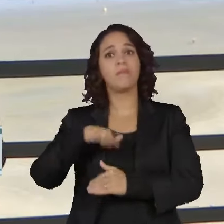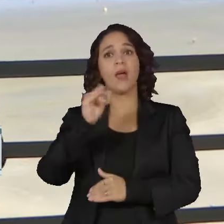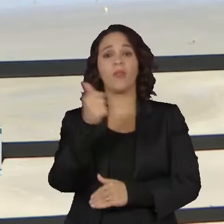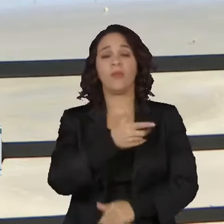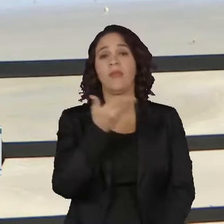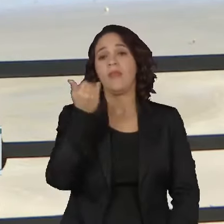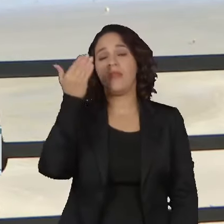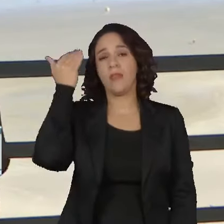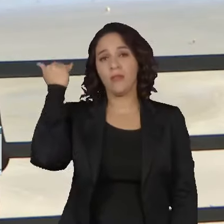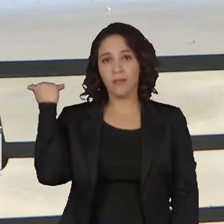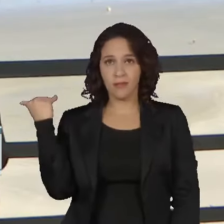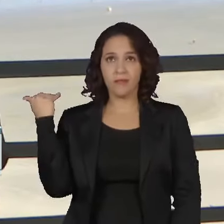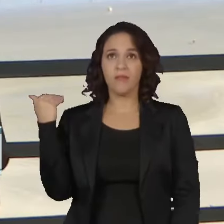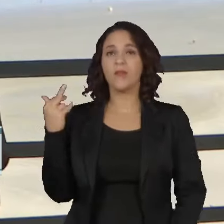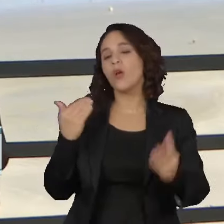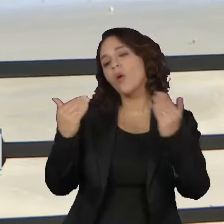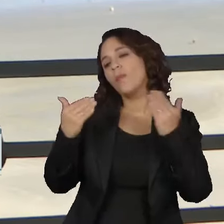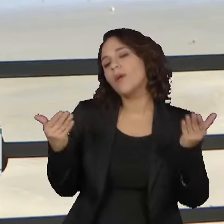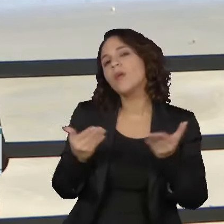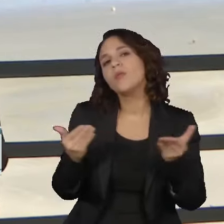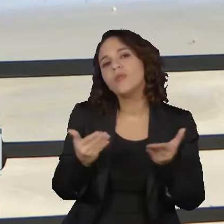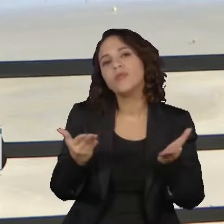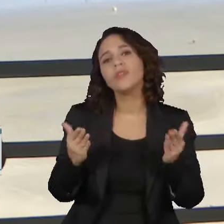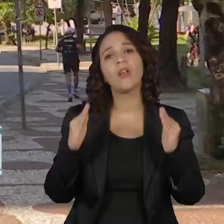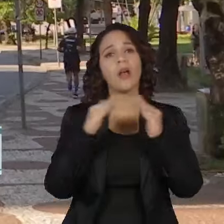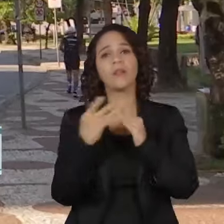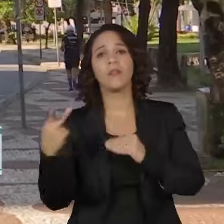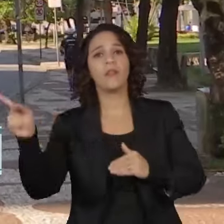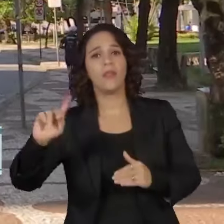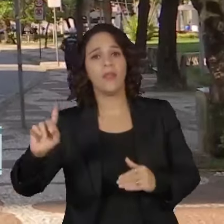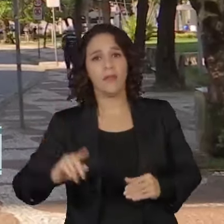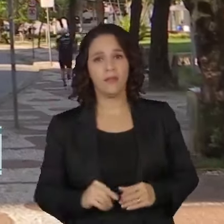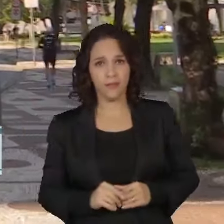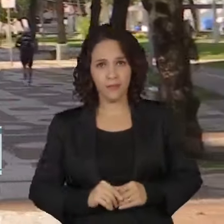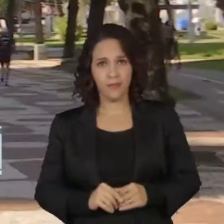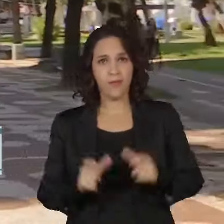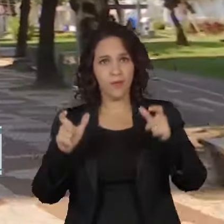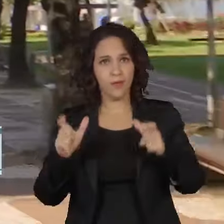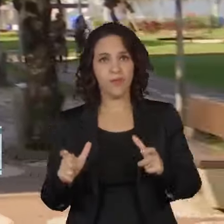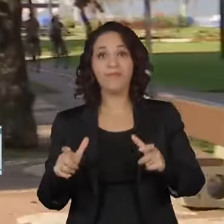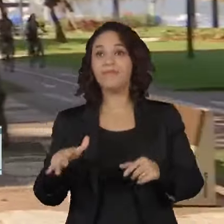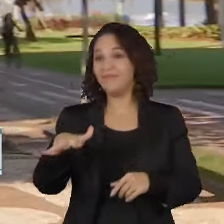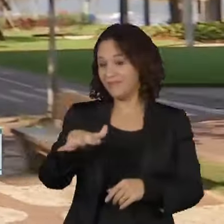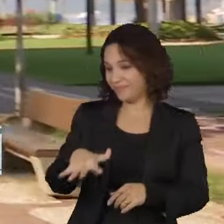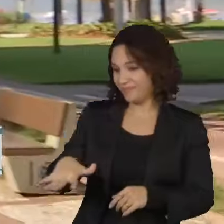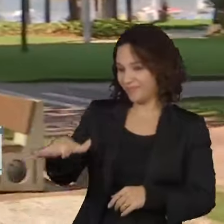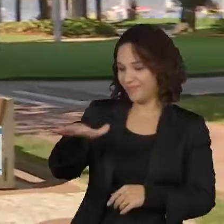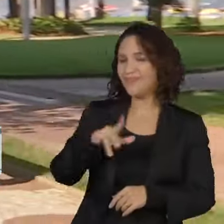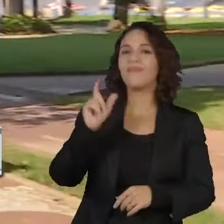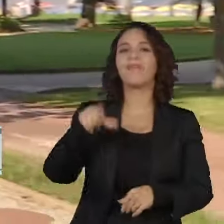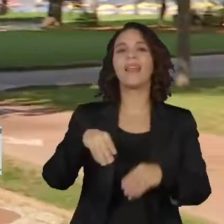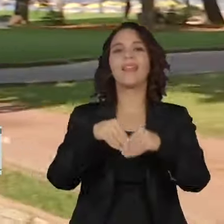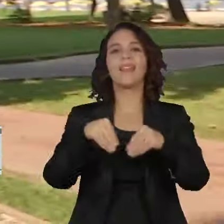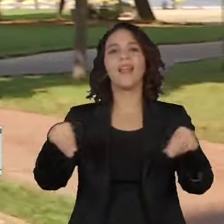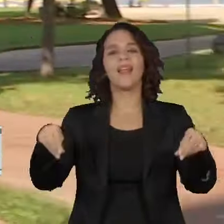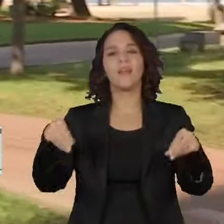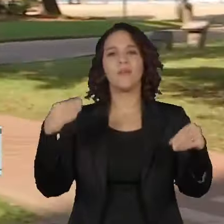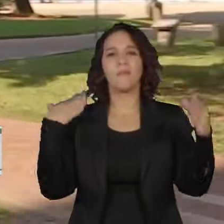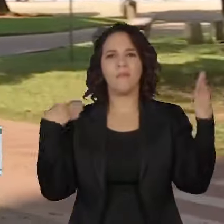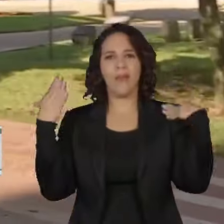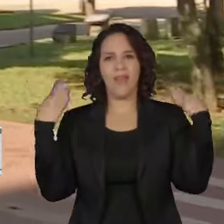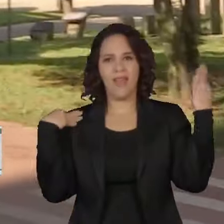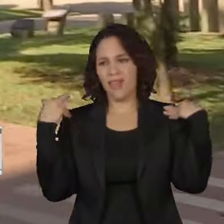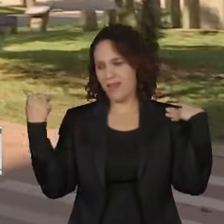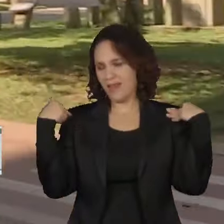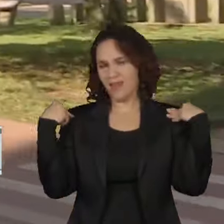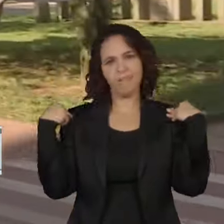numa situação atual de que a propriedade não seria delas. Os chamados terrenos de marinha não têm nada a ver